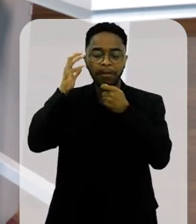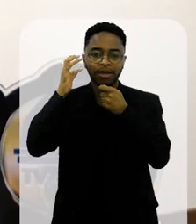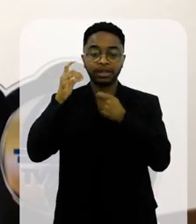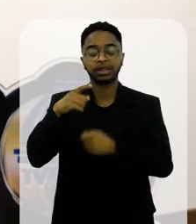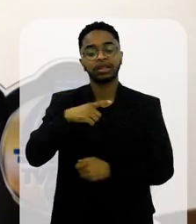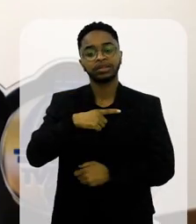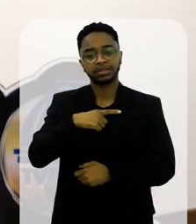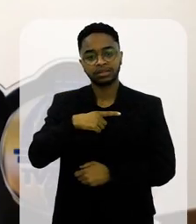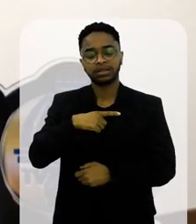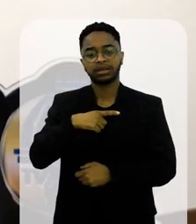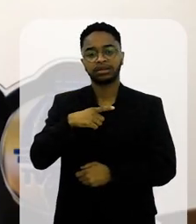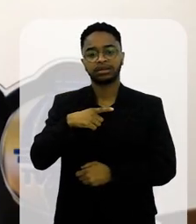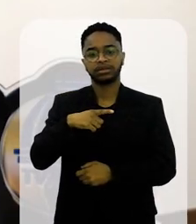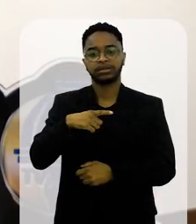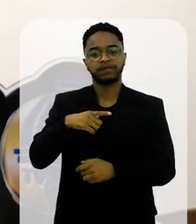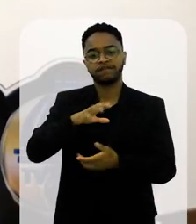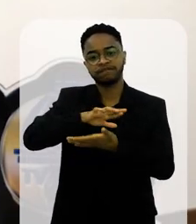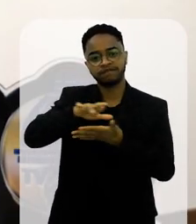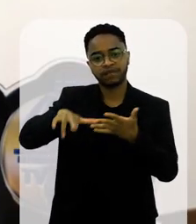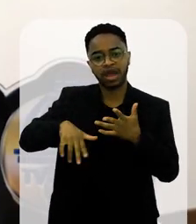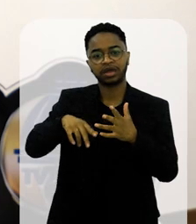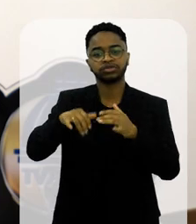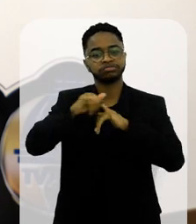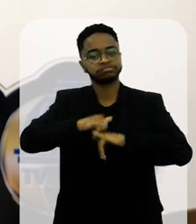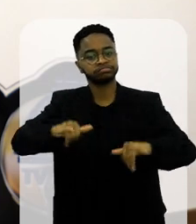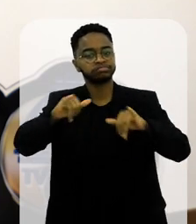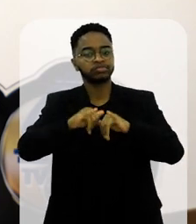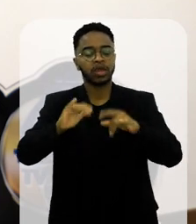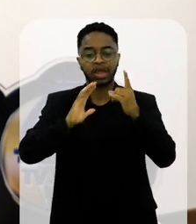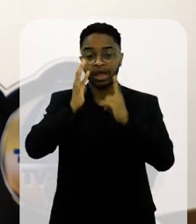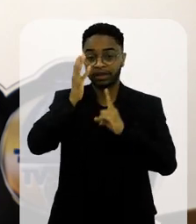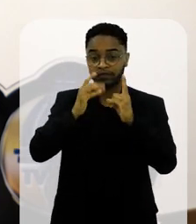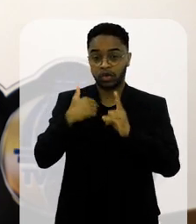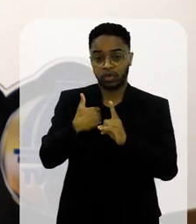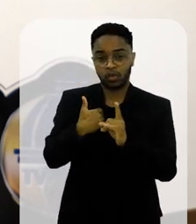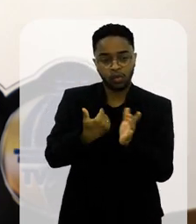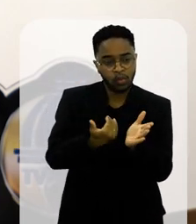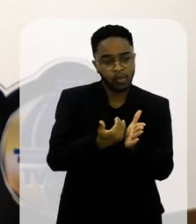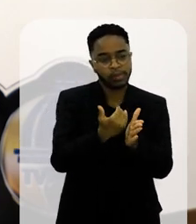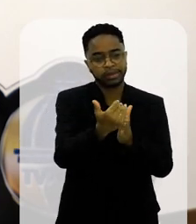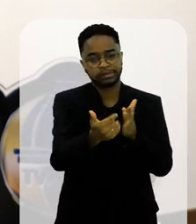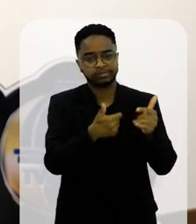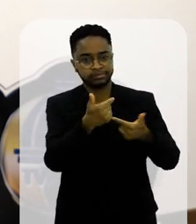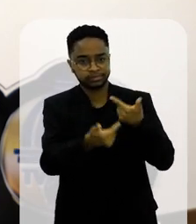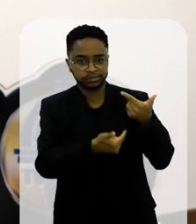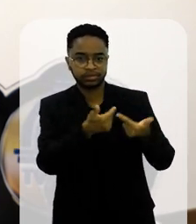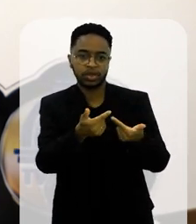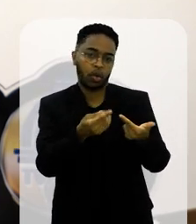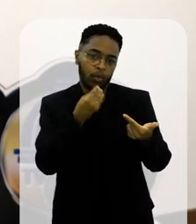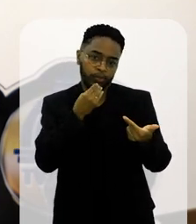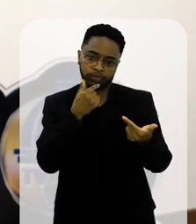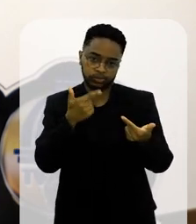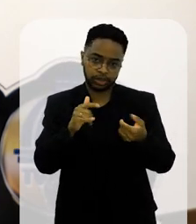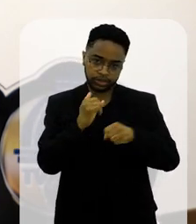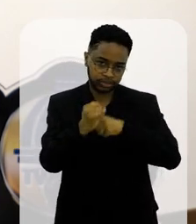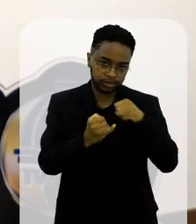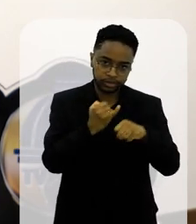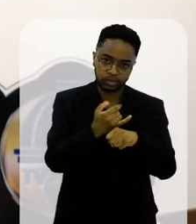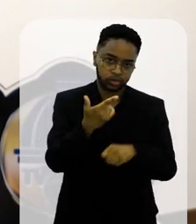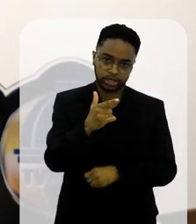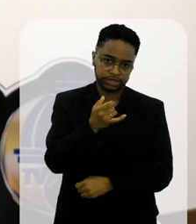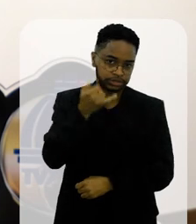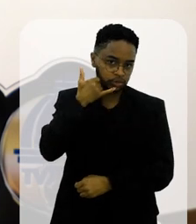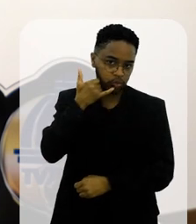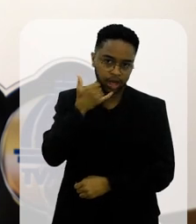às rádios, Como tinha um programa de rádio, né? De Carnaval, né? E no início de carreira, a gente já teve de chance, não tinha internet,